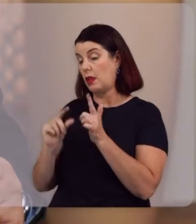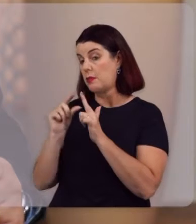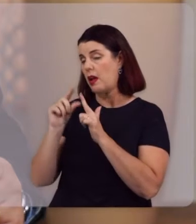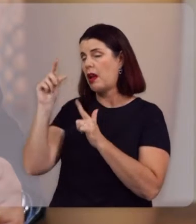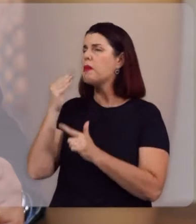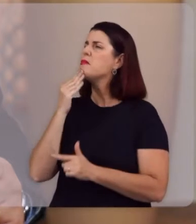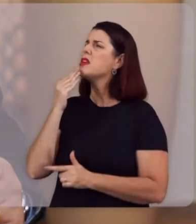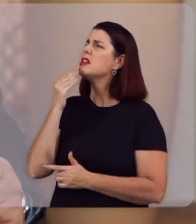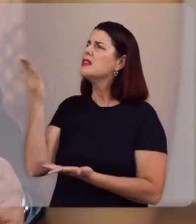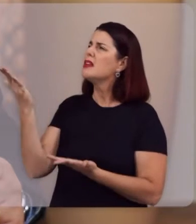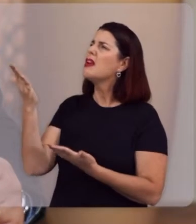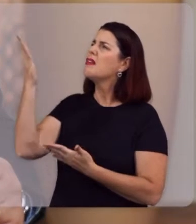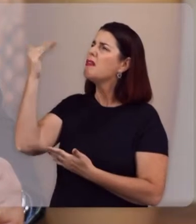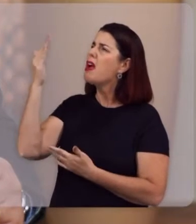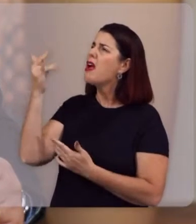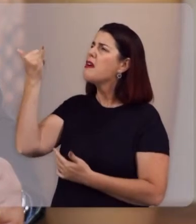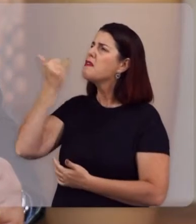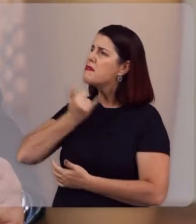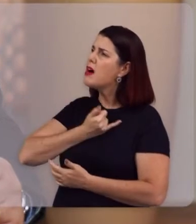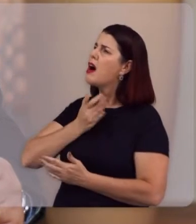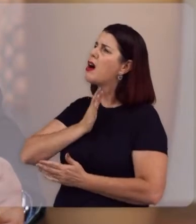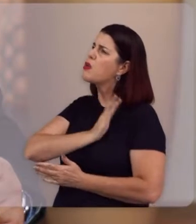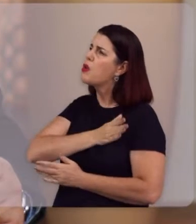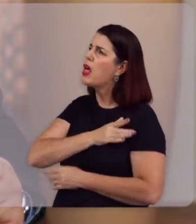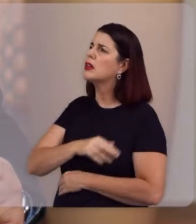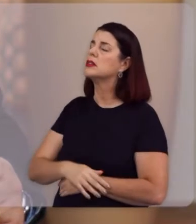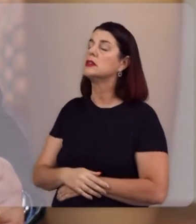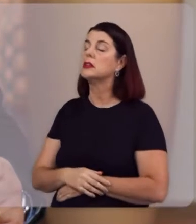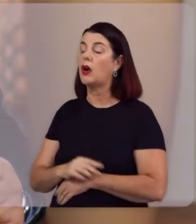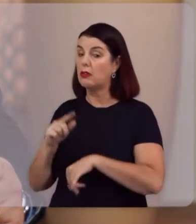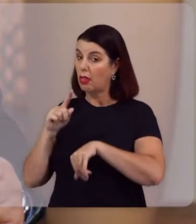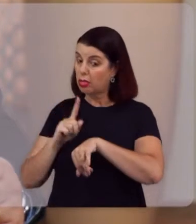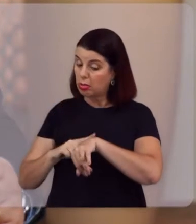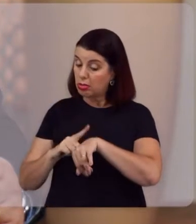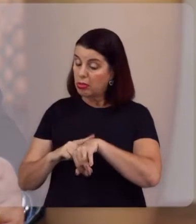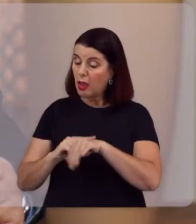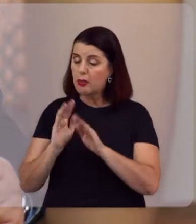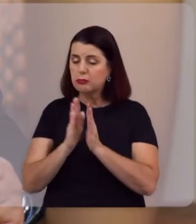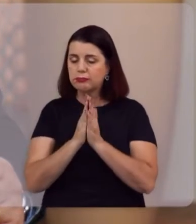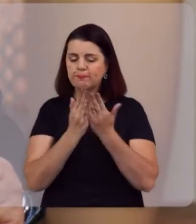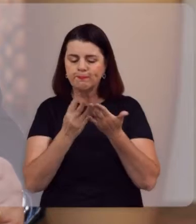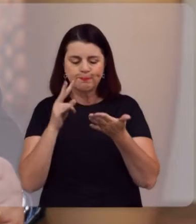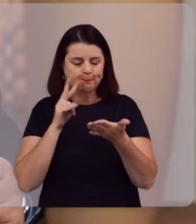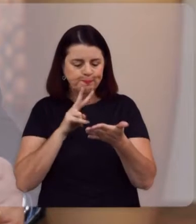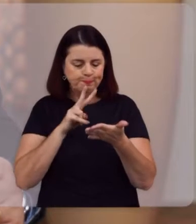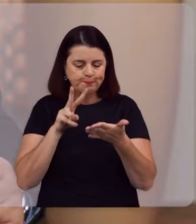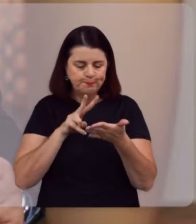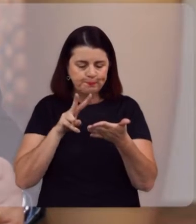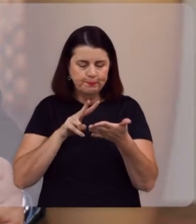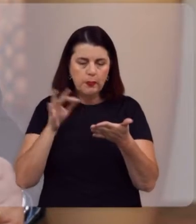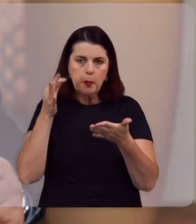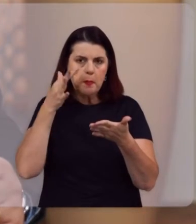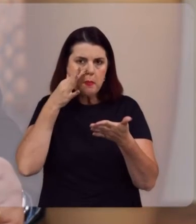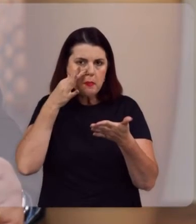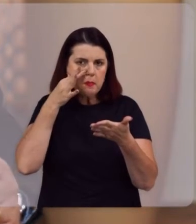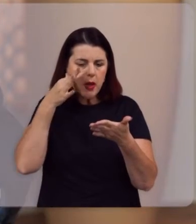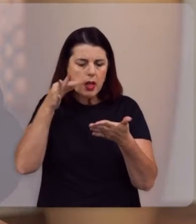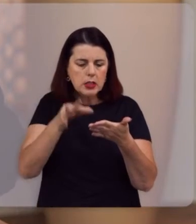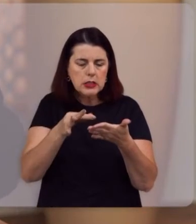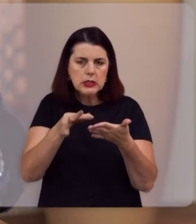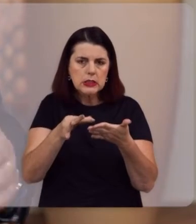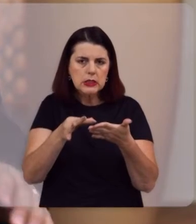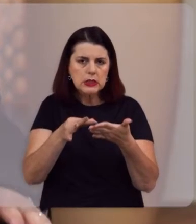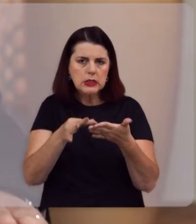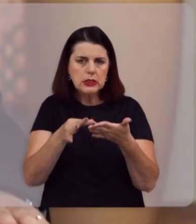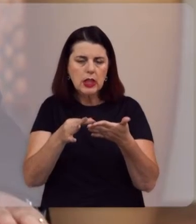Escrituras, pedir ao Senhor que fale ao seu coração. E, naquele tempo, então, ler com atenção a Palavra de Deus. E,